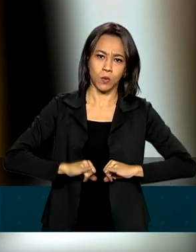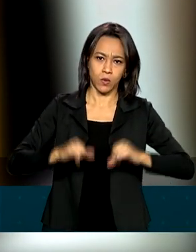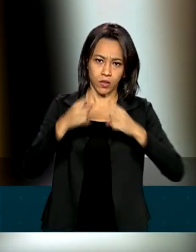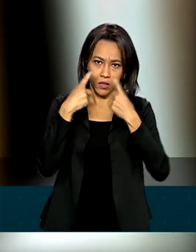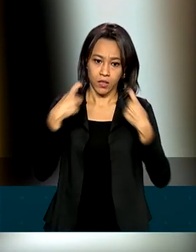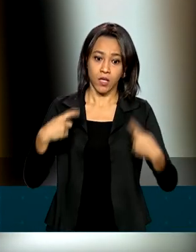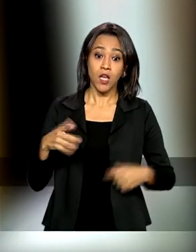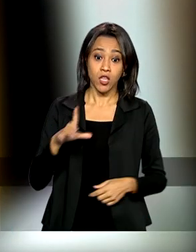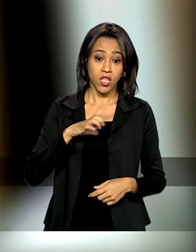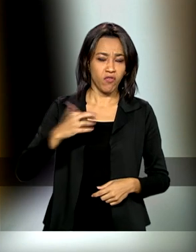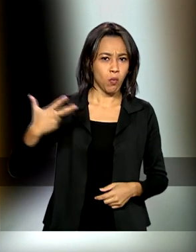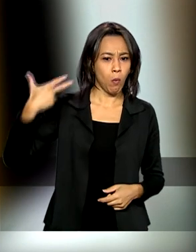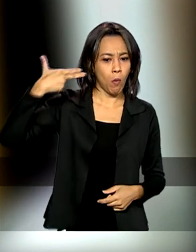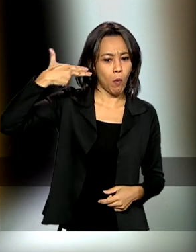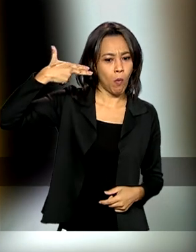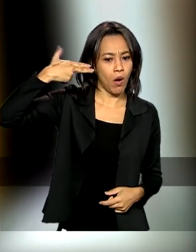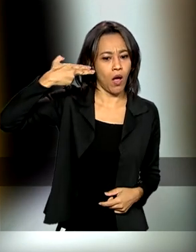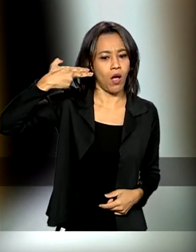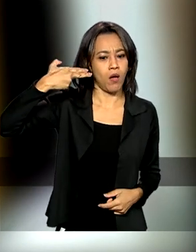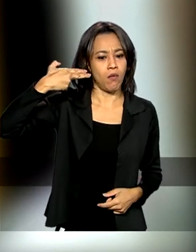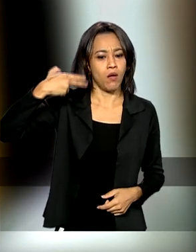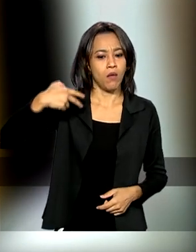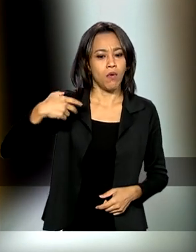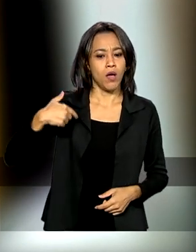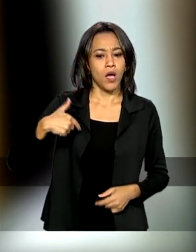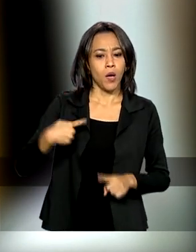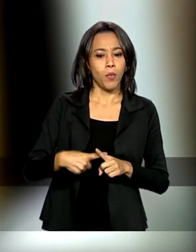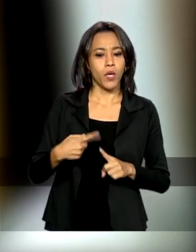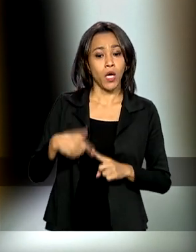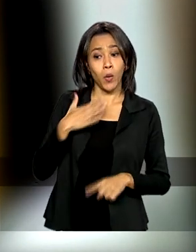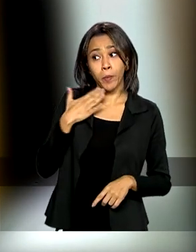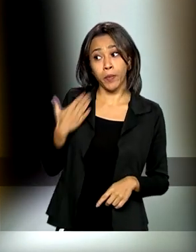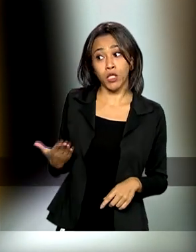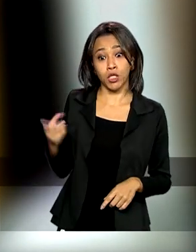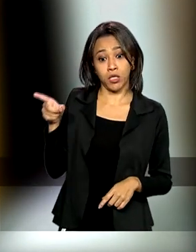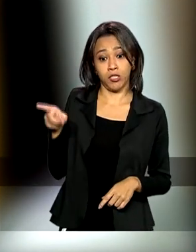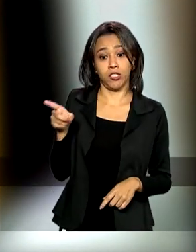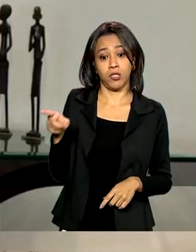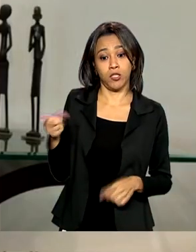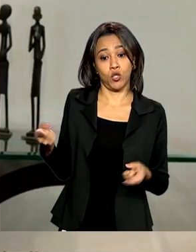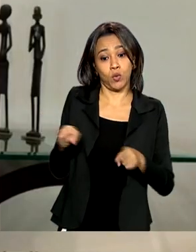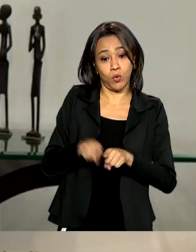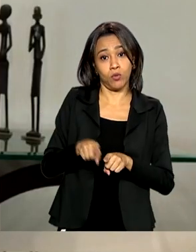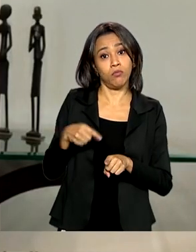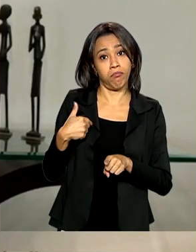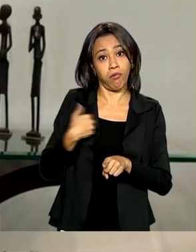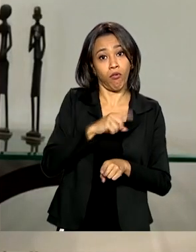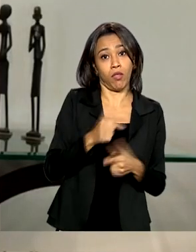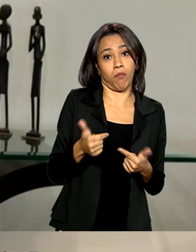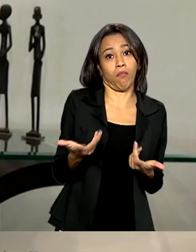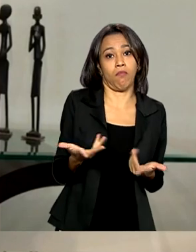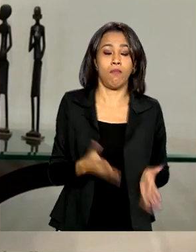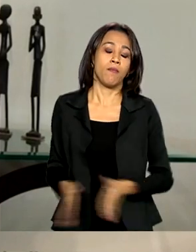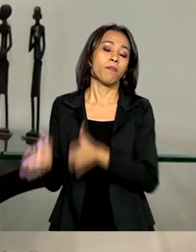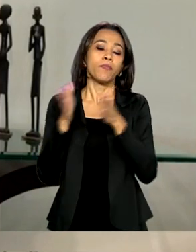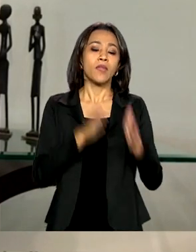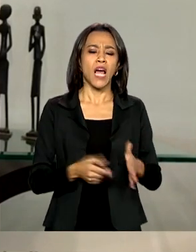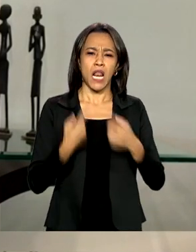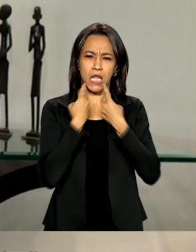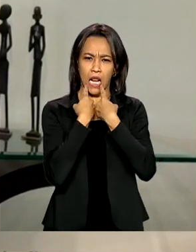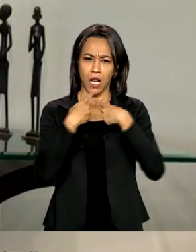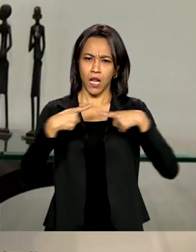apontada para mim porque eu pedi para o meu companheiro trabalhar. As denúncias recebidas